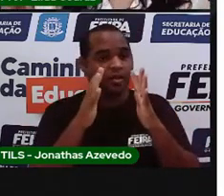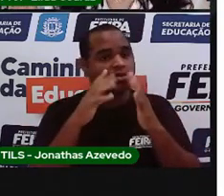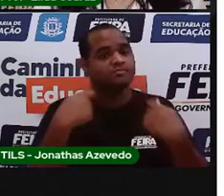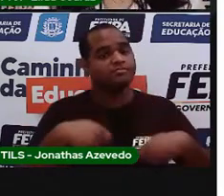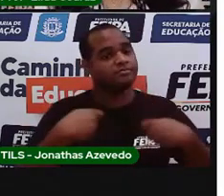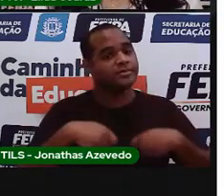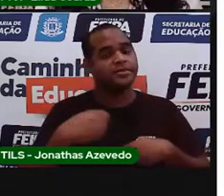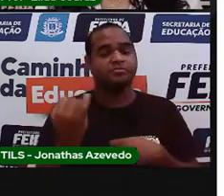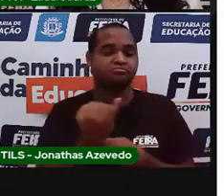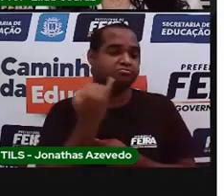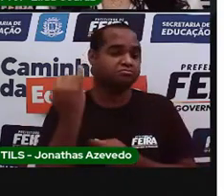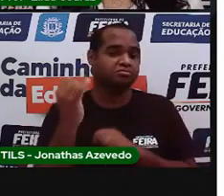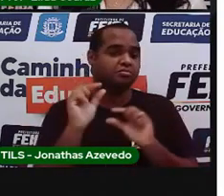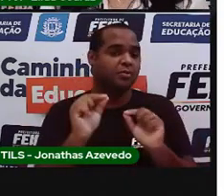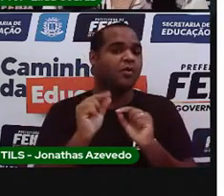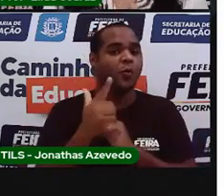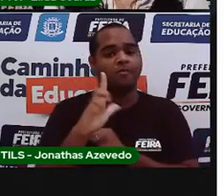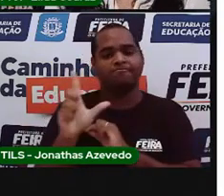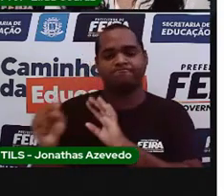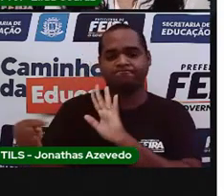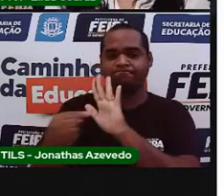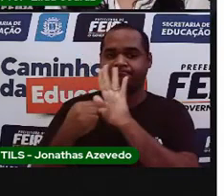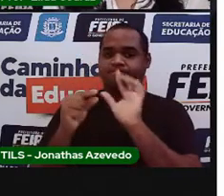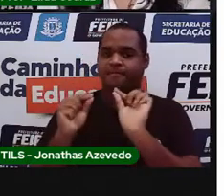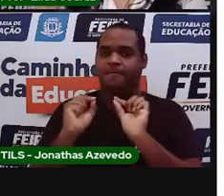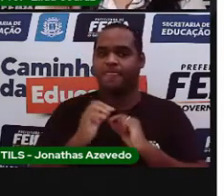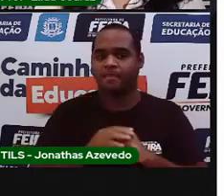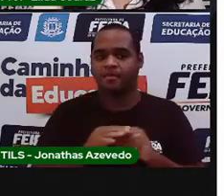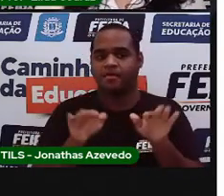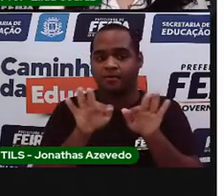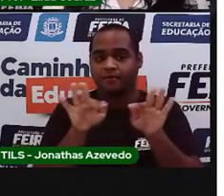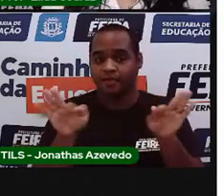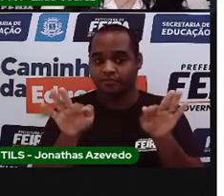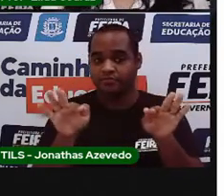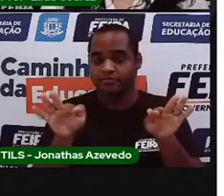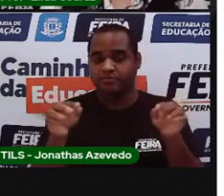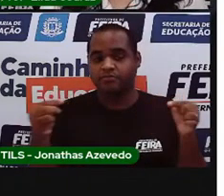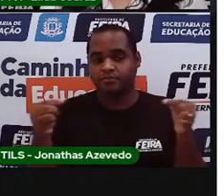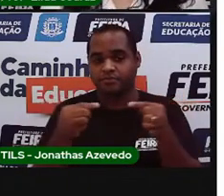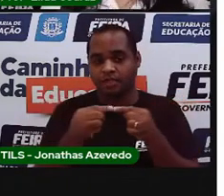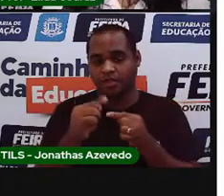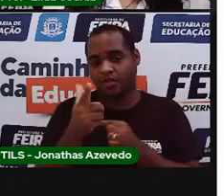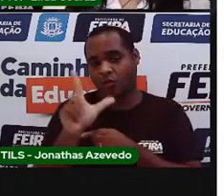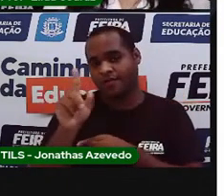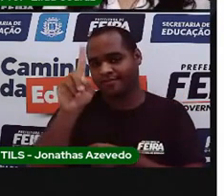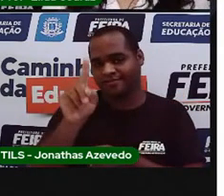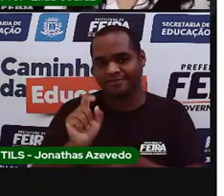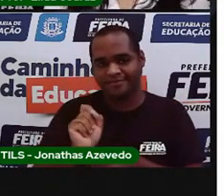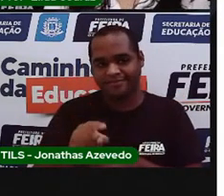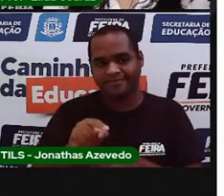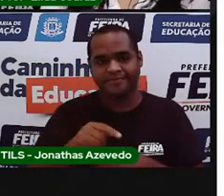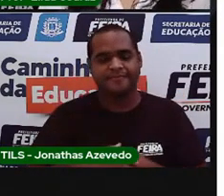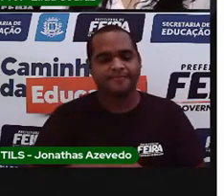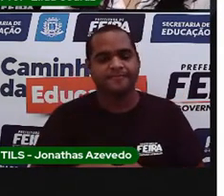coisa e para alguma coisa. No final dela, nós usamos o ponto de exclamação.